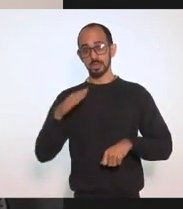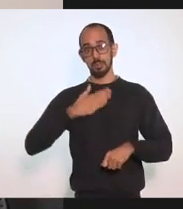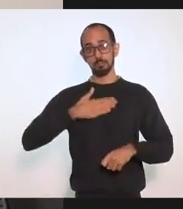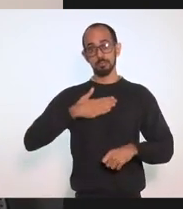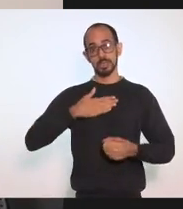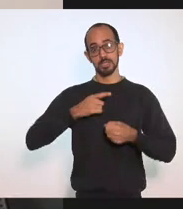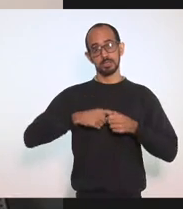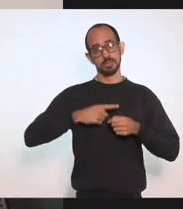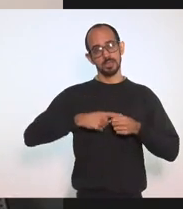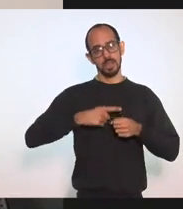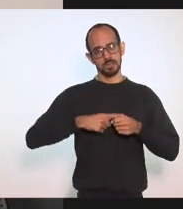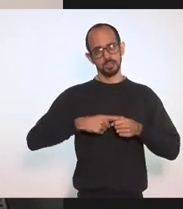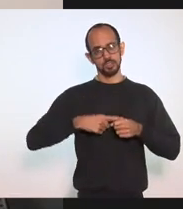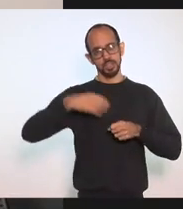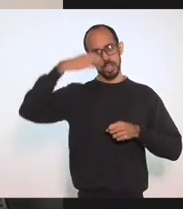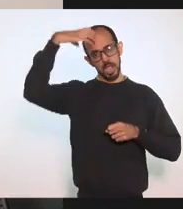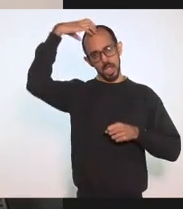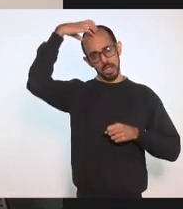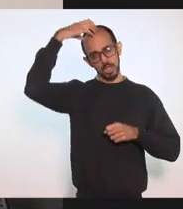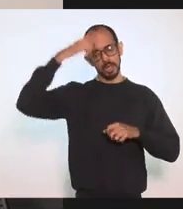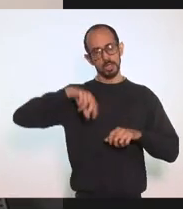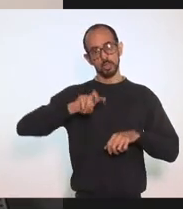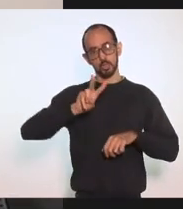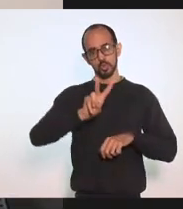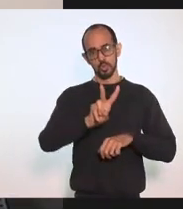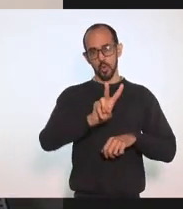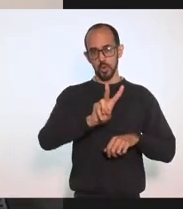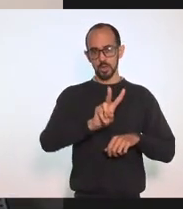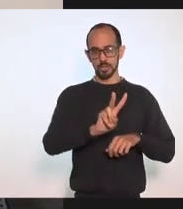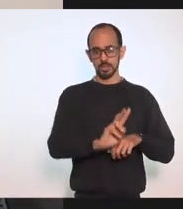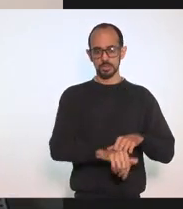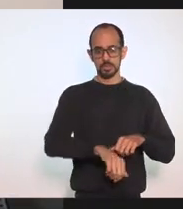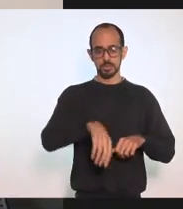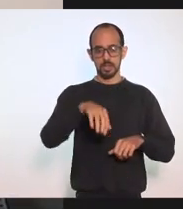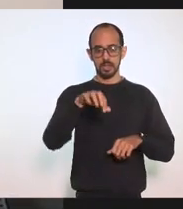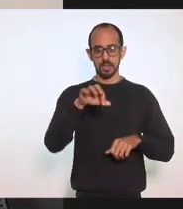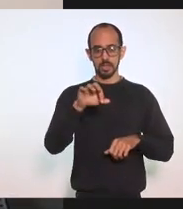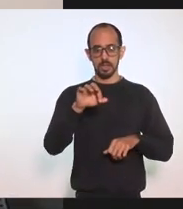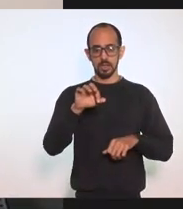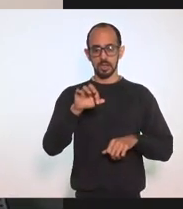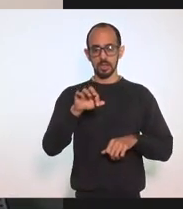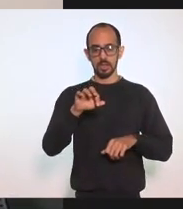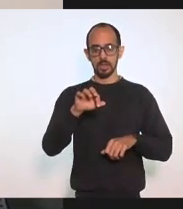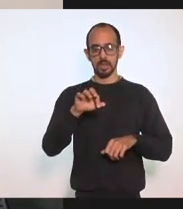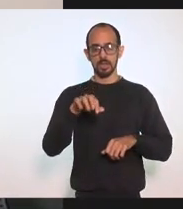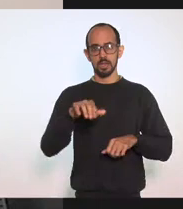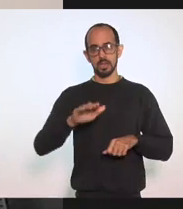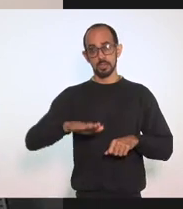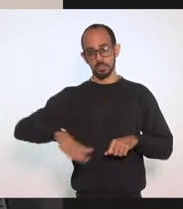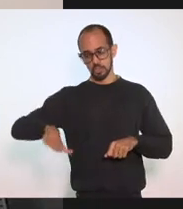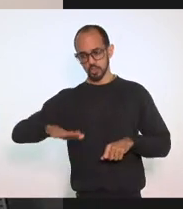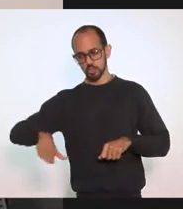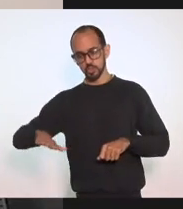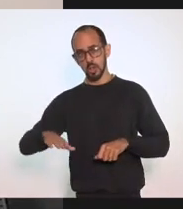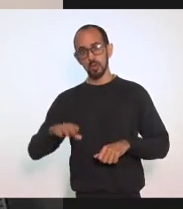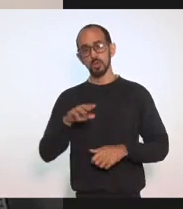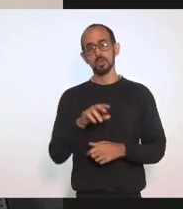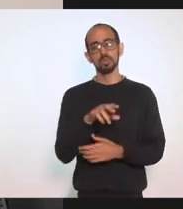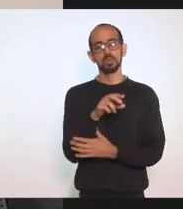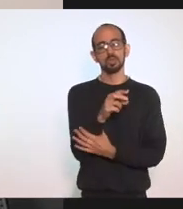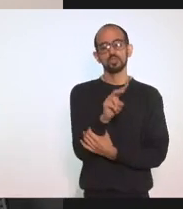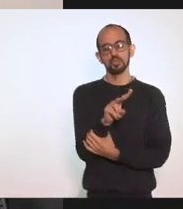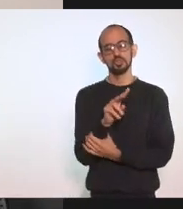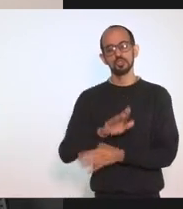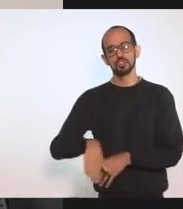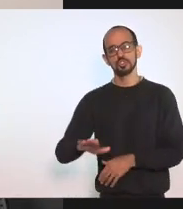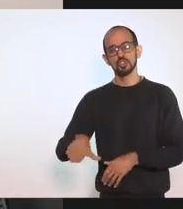dos Reis Sendo dois De unidades CEMEIS E duas Pré-escolas Eu